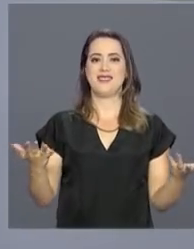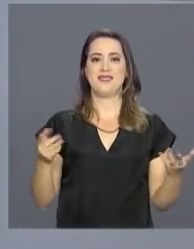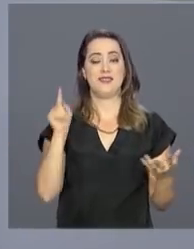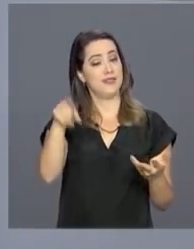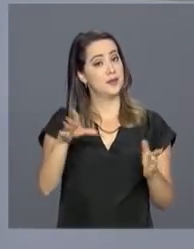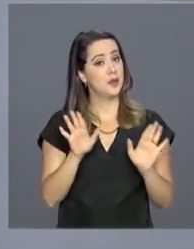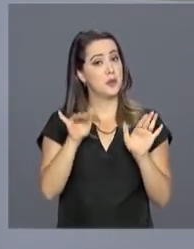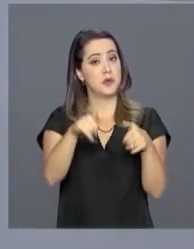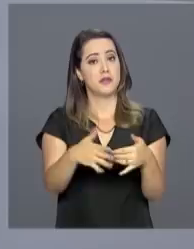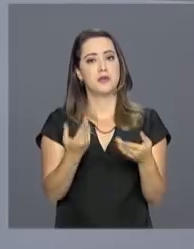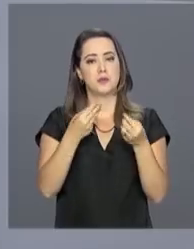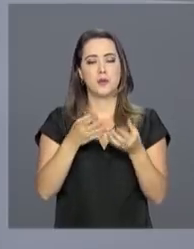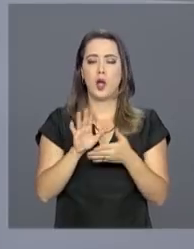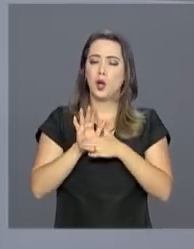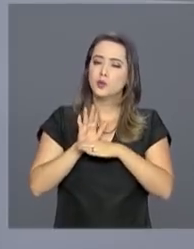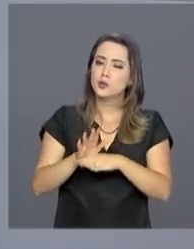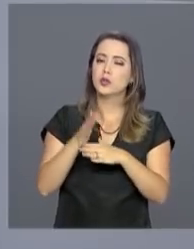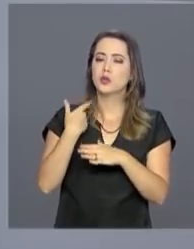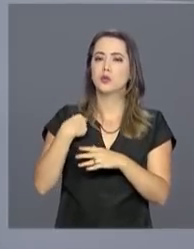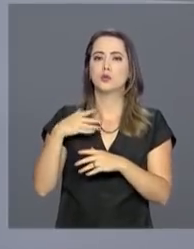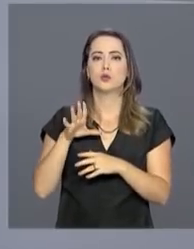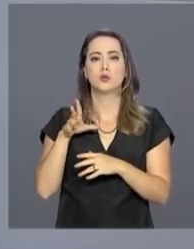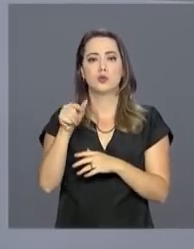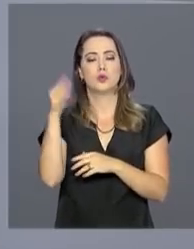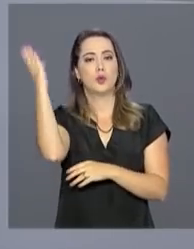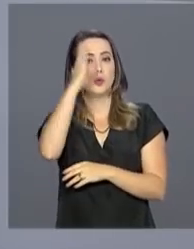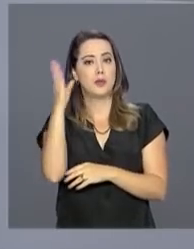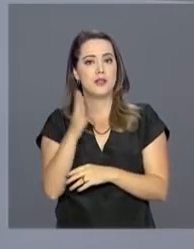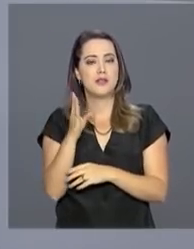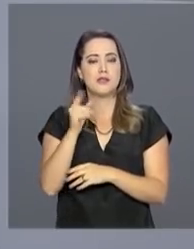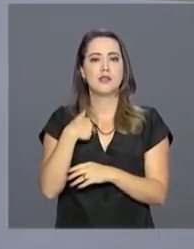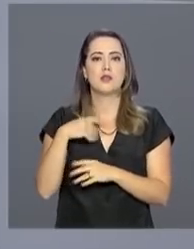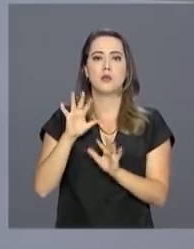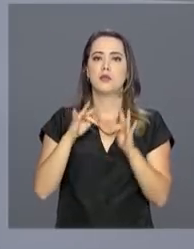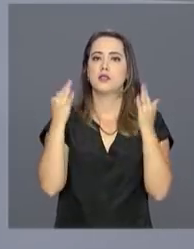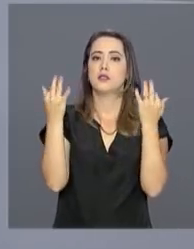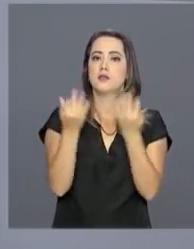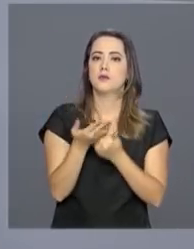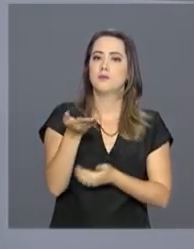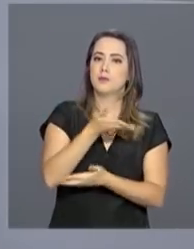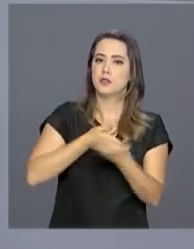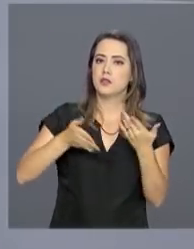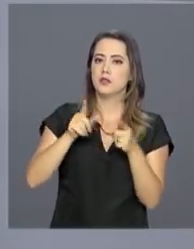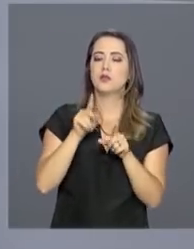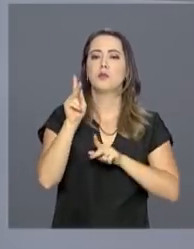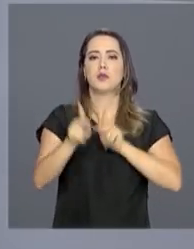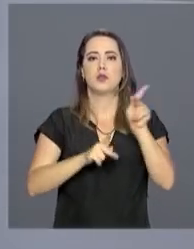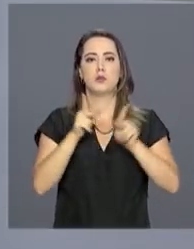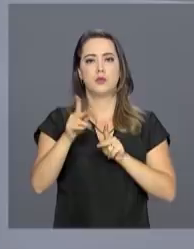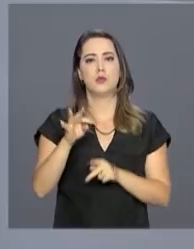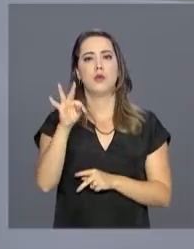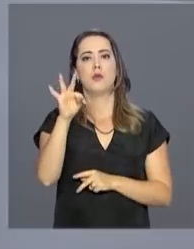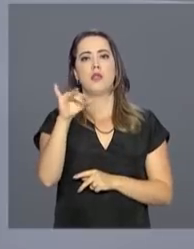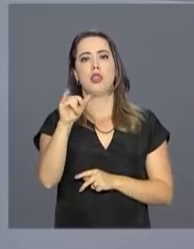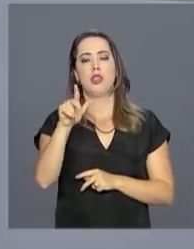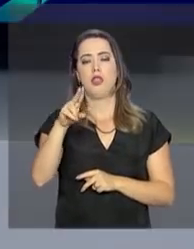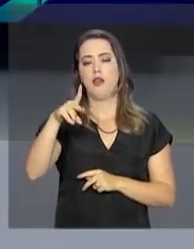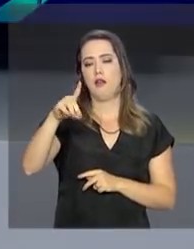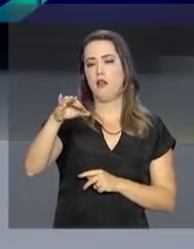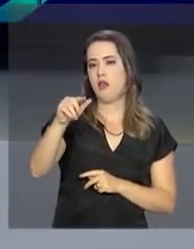encerra a mensagem enviando solidariedade de todo o povo brasileiro para as famílias envolvidas e para o povo tailandês.